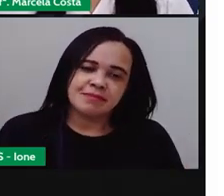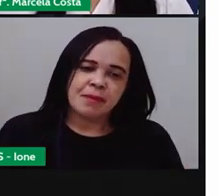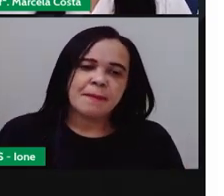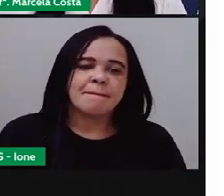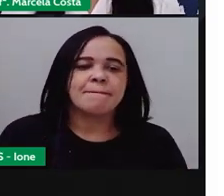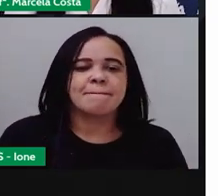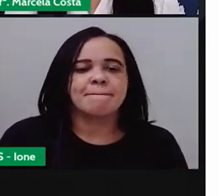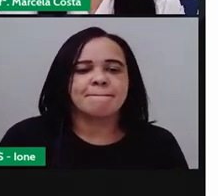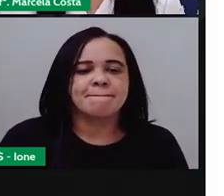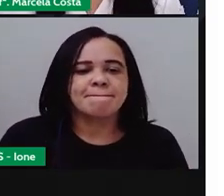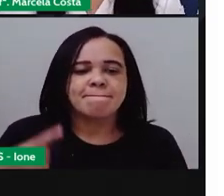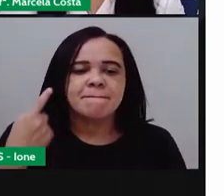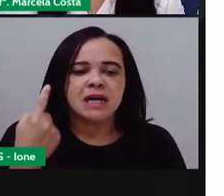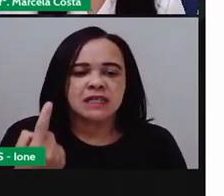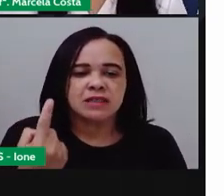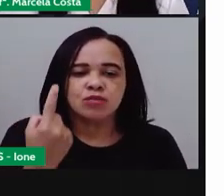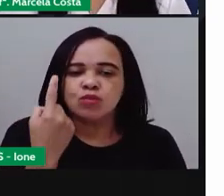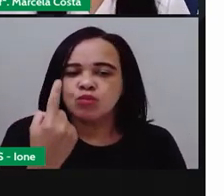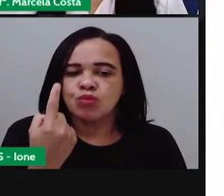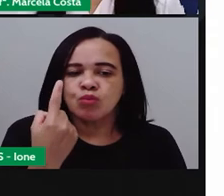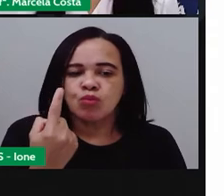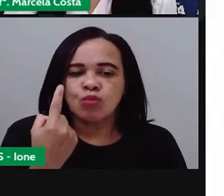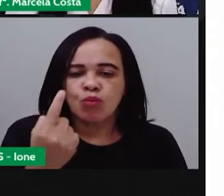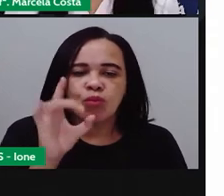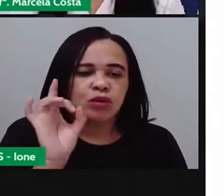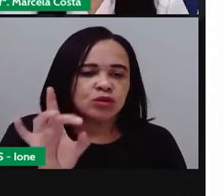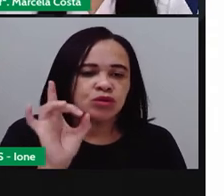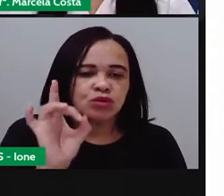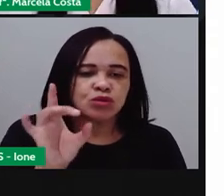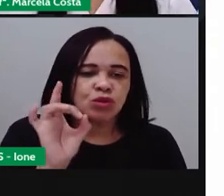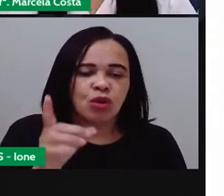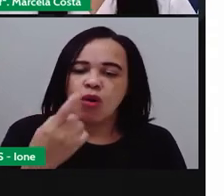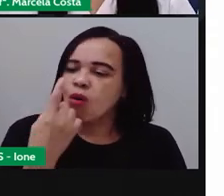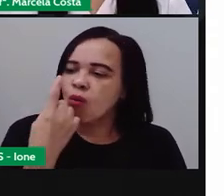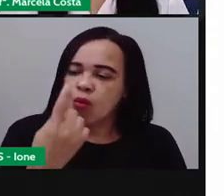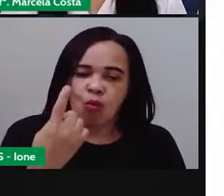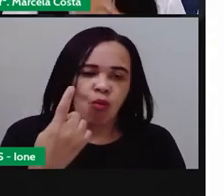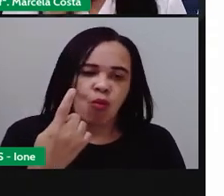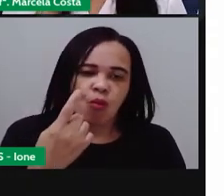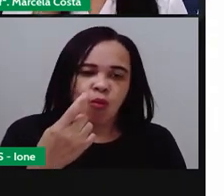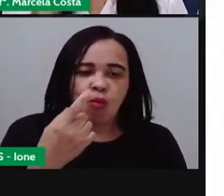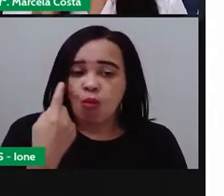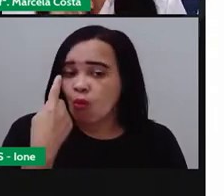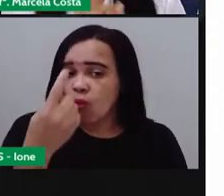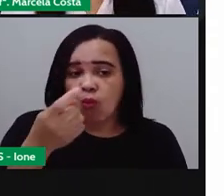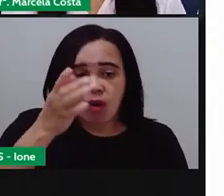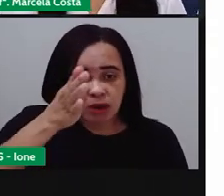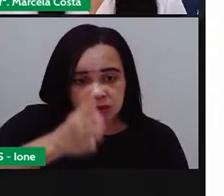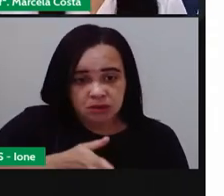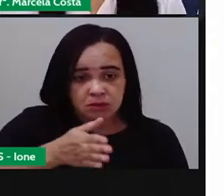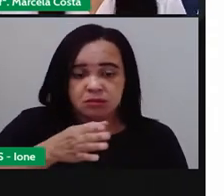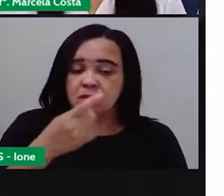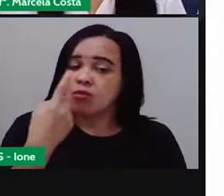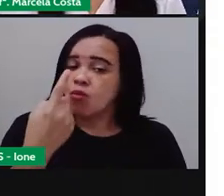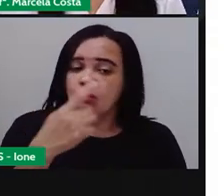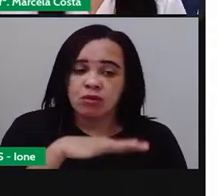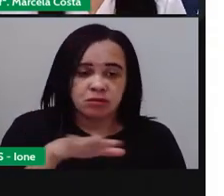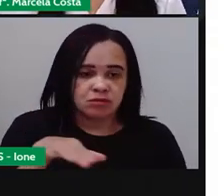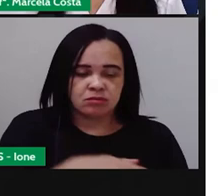Você abriu a boca uma vez só, porque é uma palavra monossílaba. Ela só tem uma única sílaba.